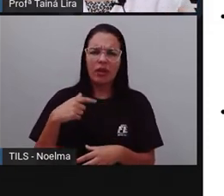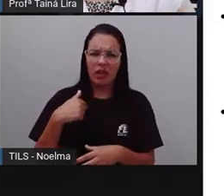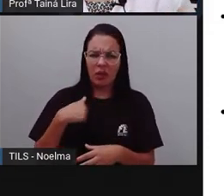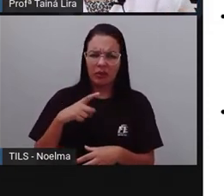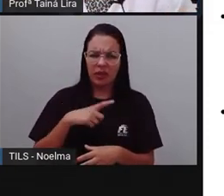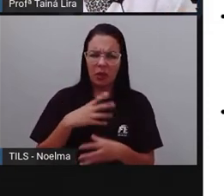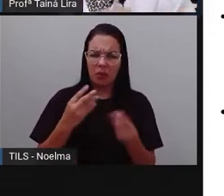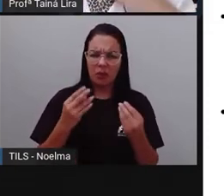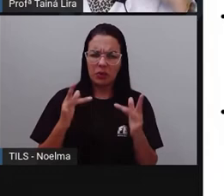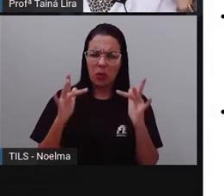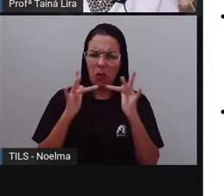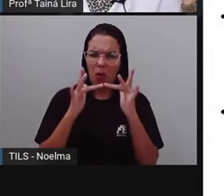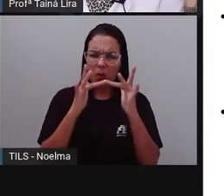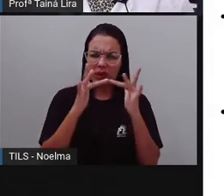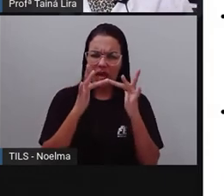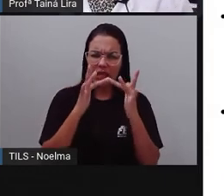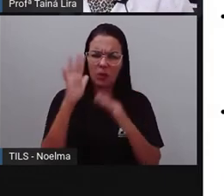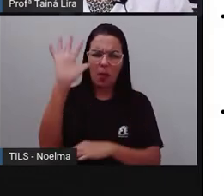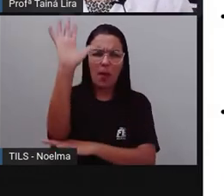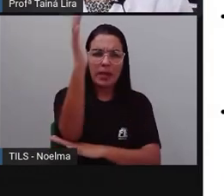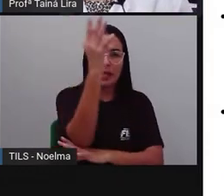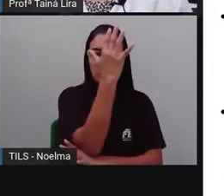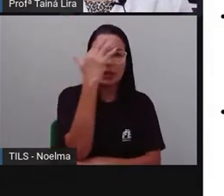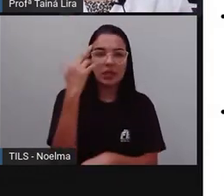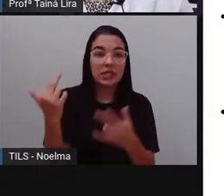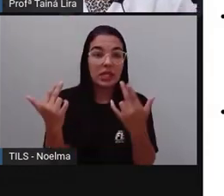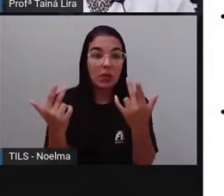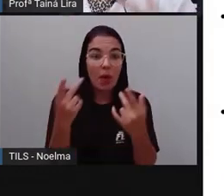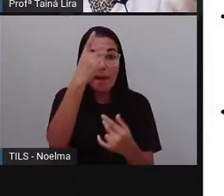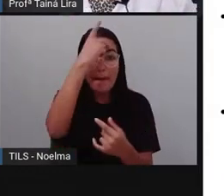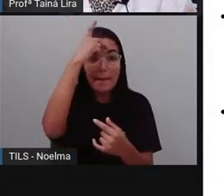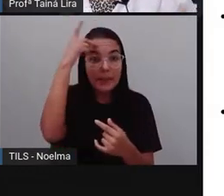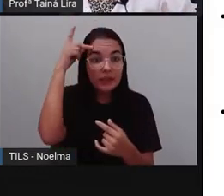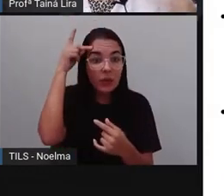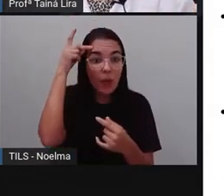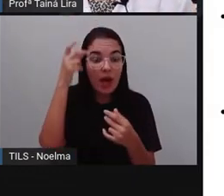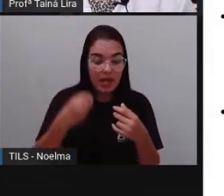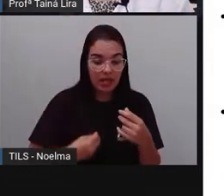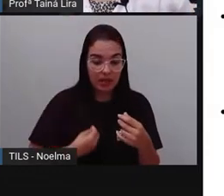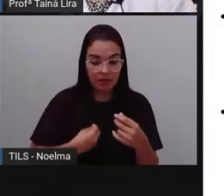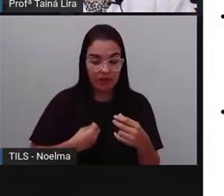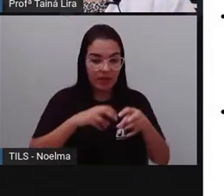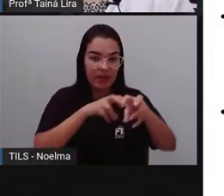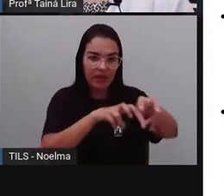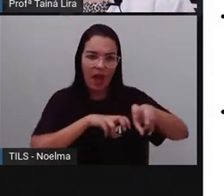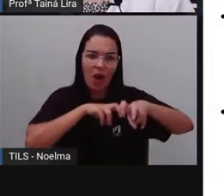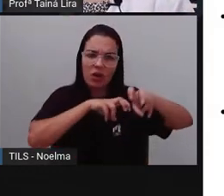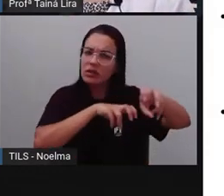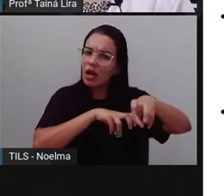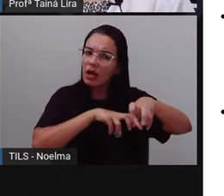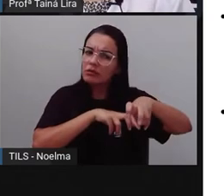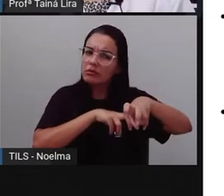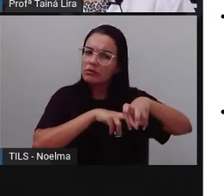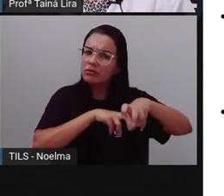natureza como a pessoa que mora na região, né, do campo, a minha avó que vive no campo?